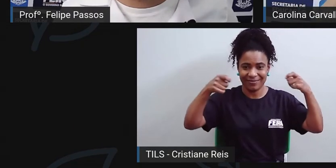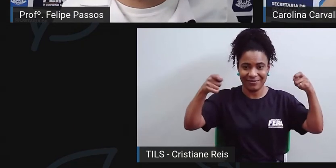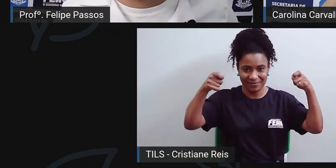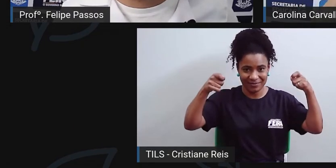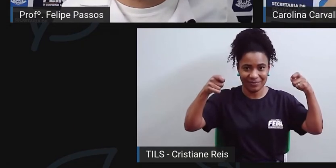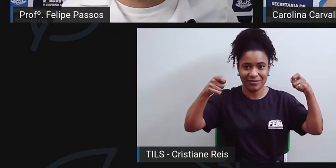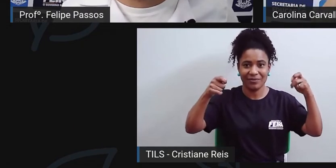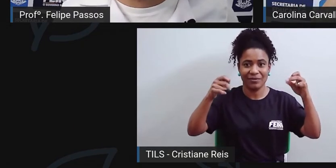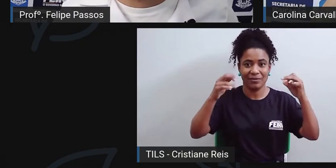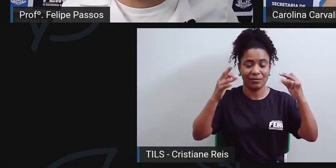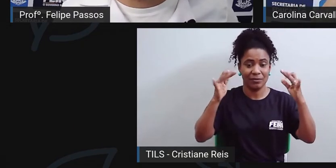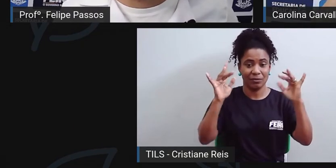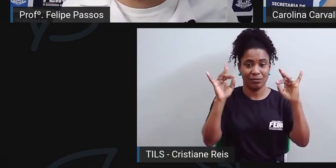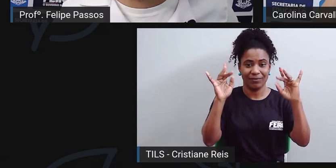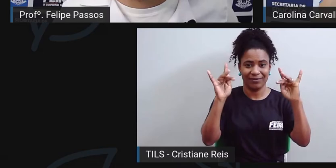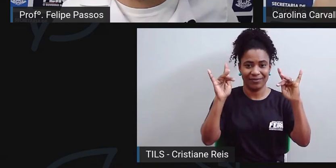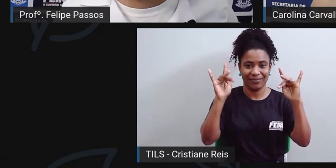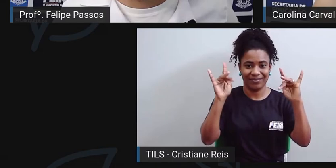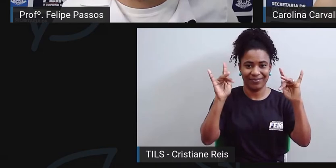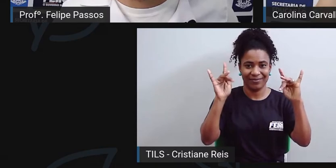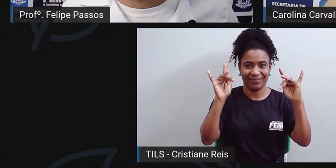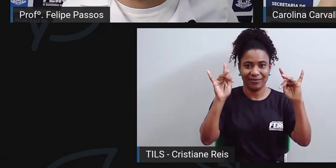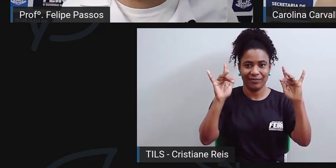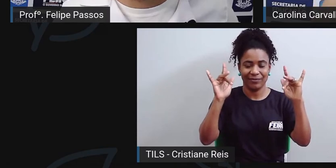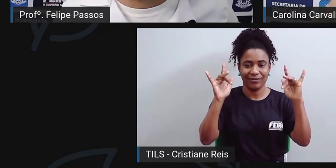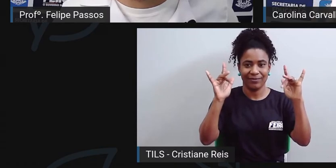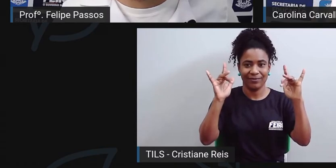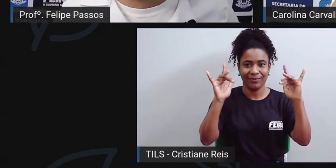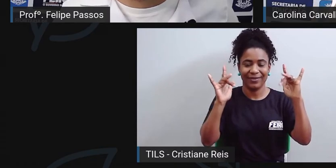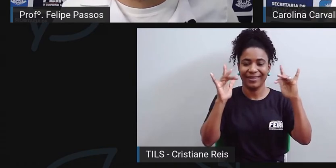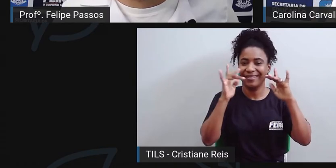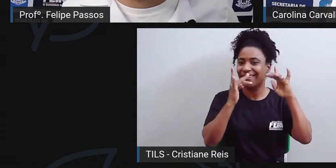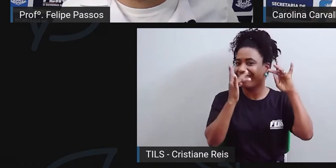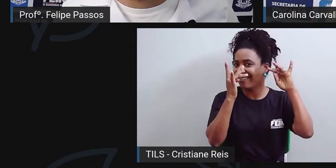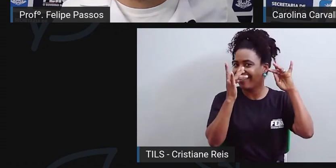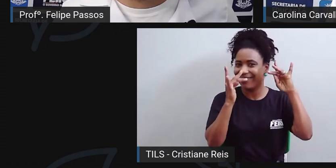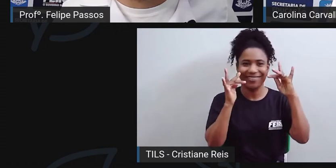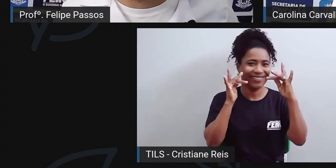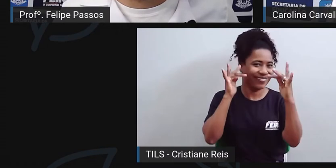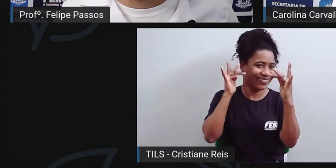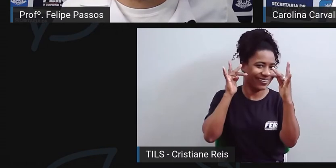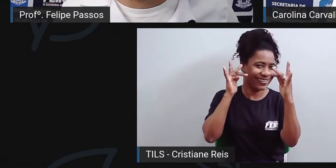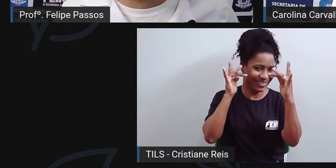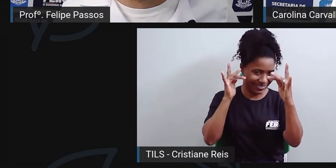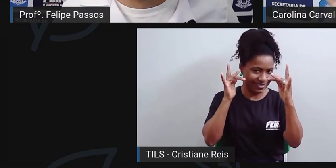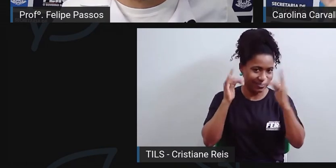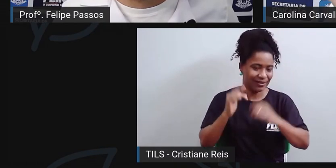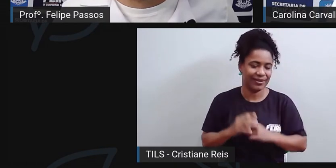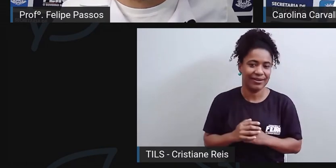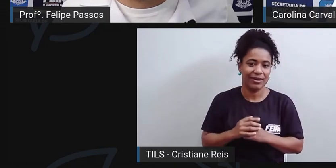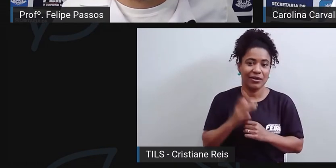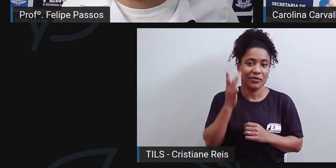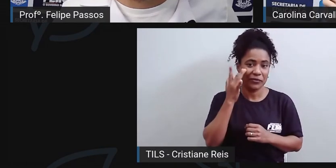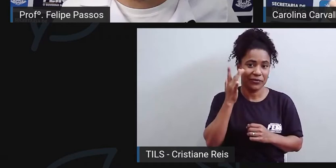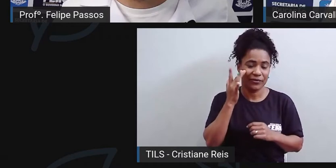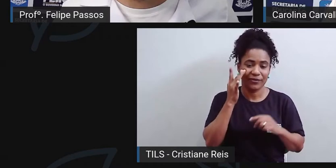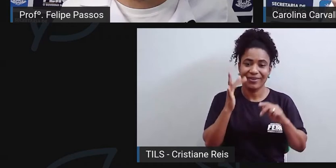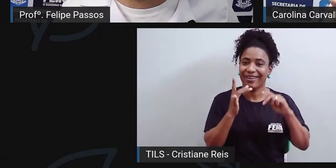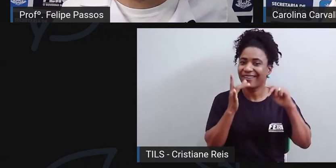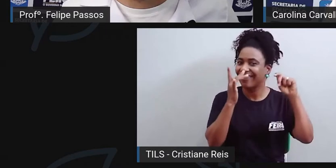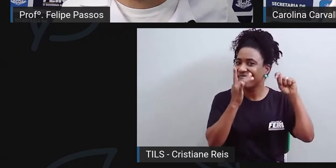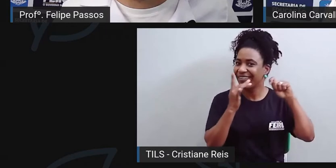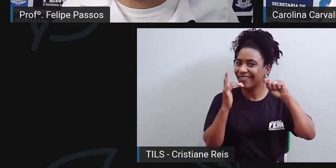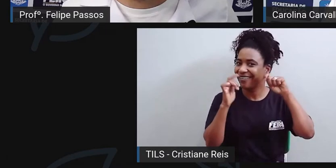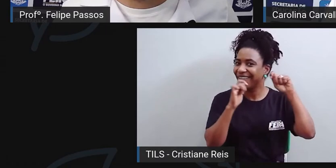Então, eu fico desse jeito aqui com esses dois dedos livres pra gente conseguir manusear o fio dental. E aí, eu vou passar com o movimento de